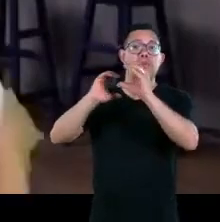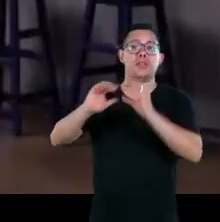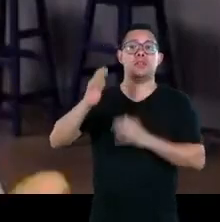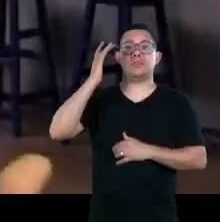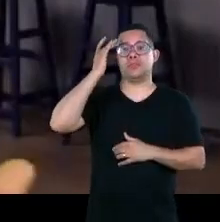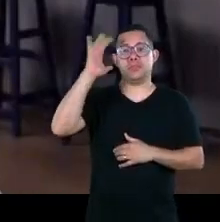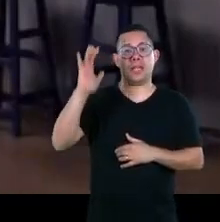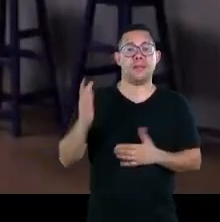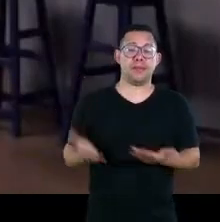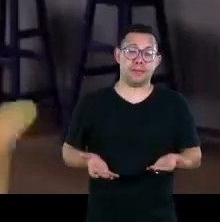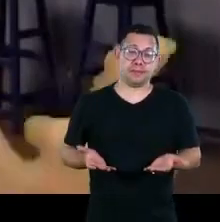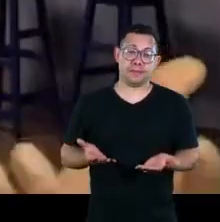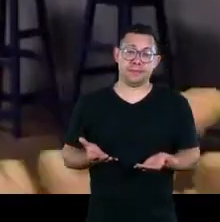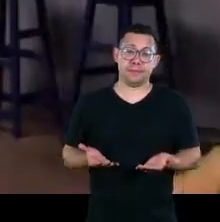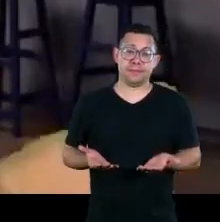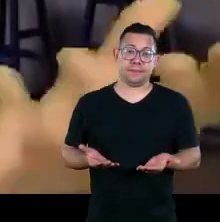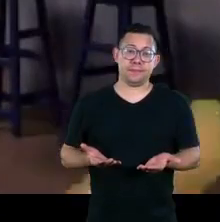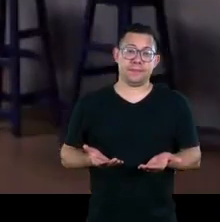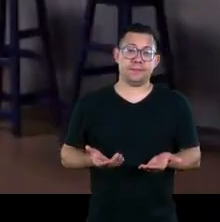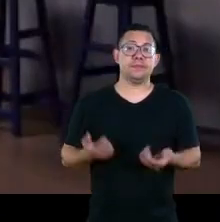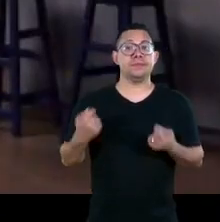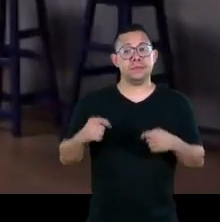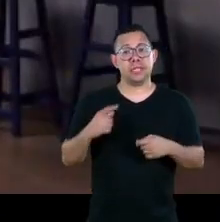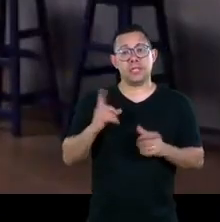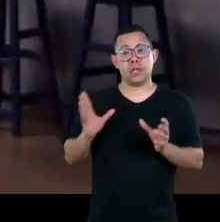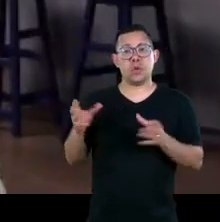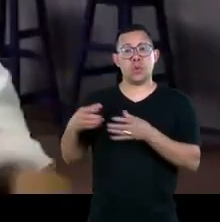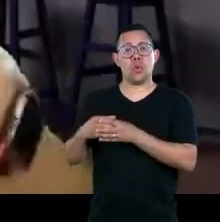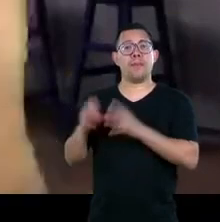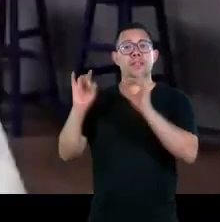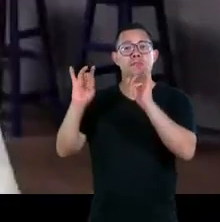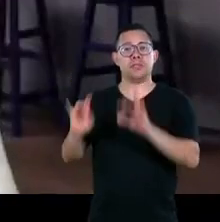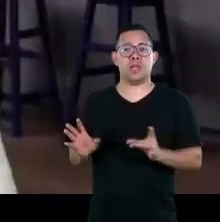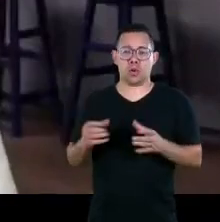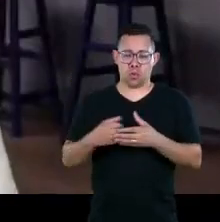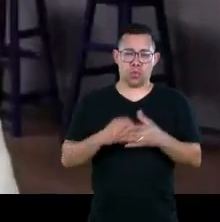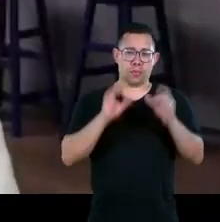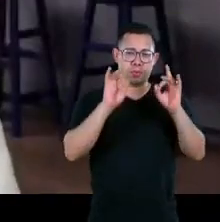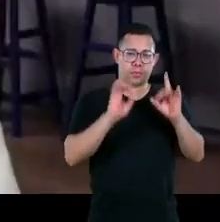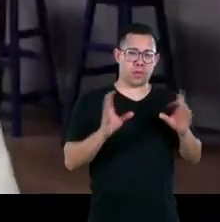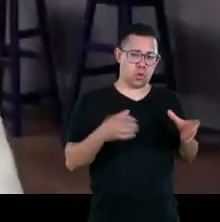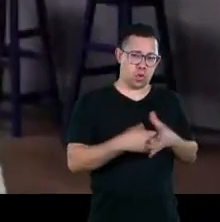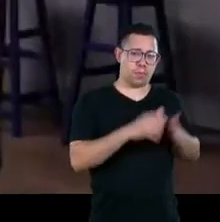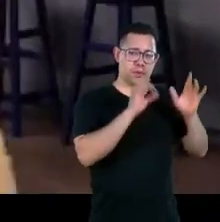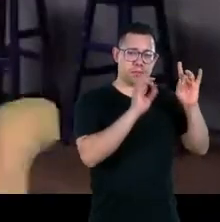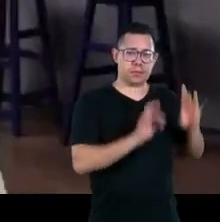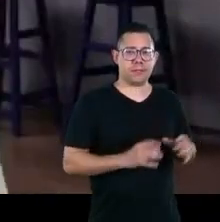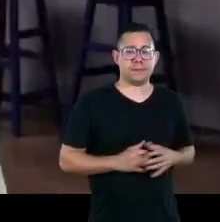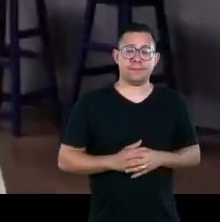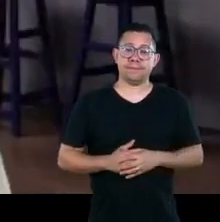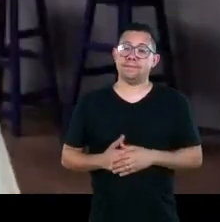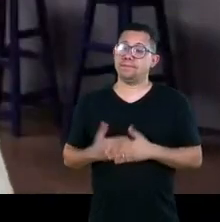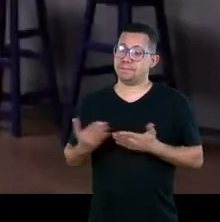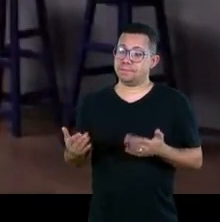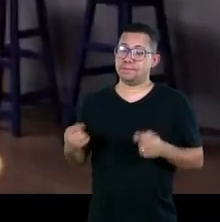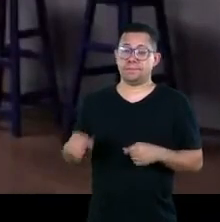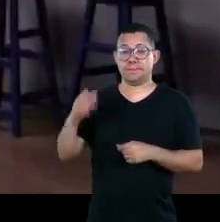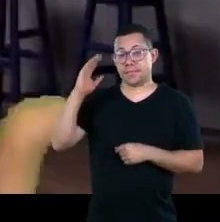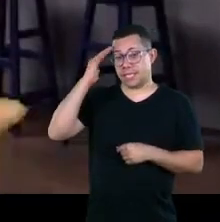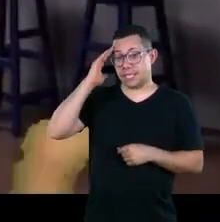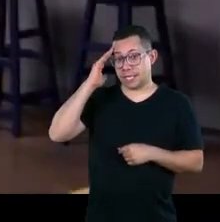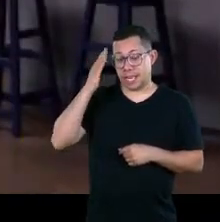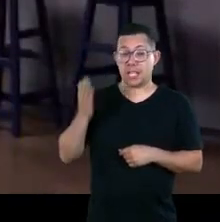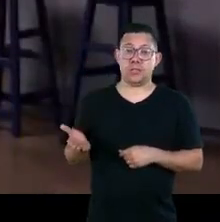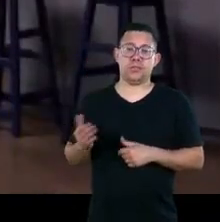doar que não entende do negócio eu preciso ter equipes especializadas para aumentar o meu impacto as pessoas precisam compreender isso as